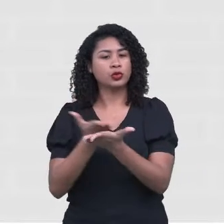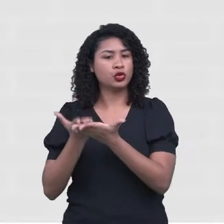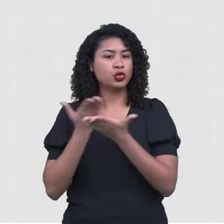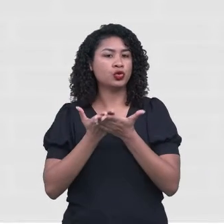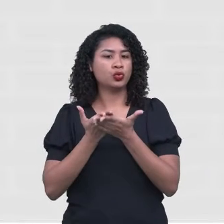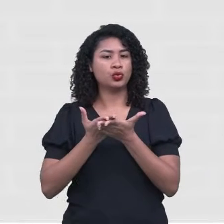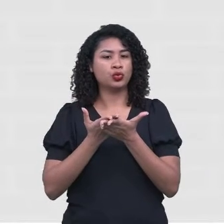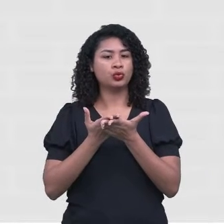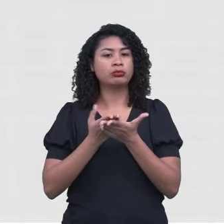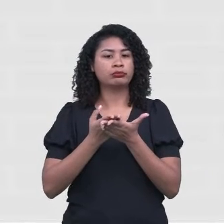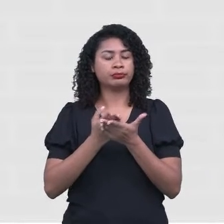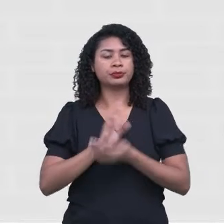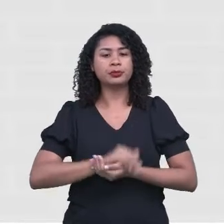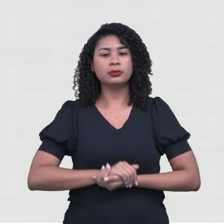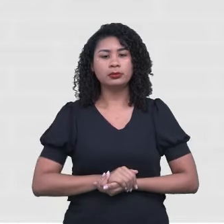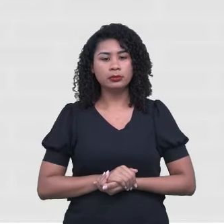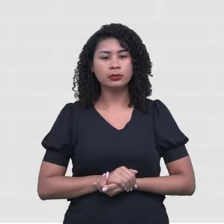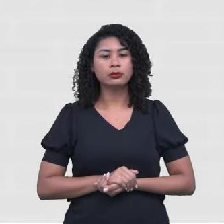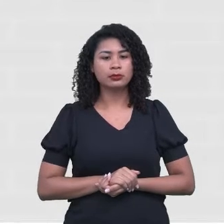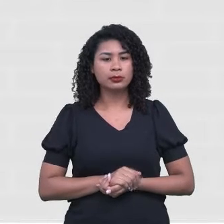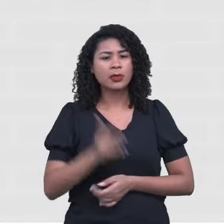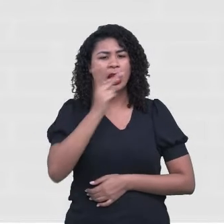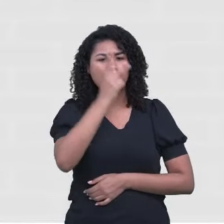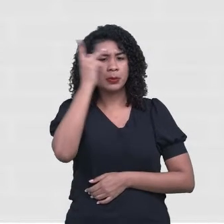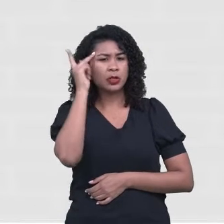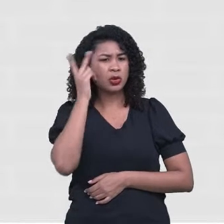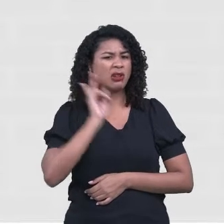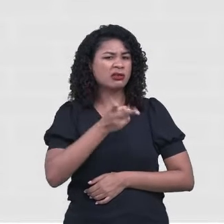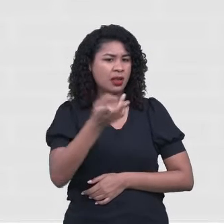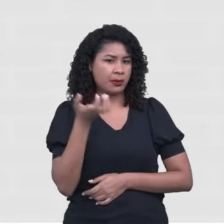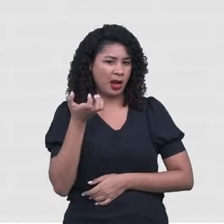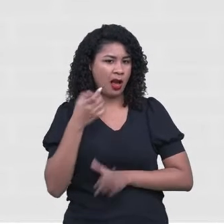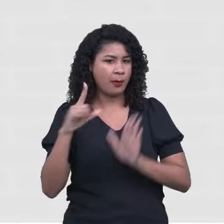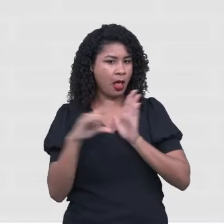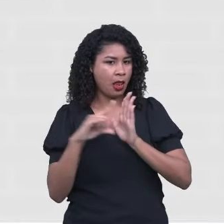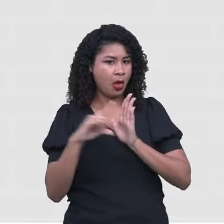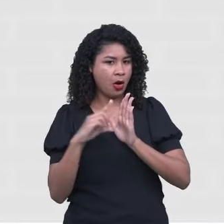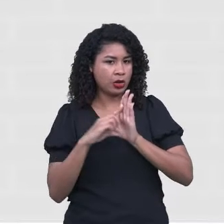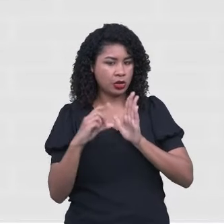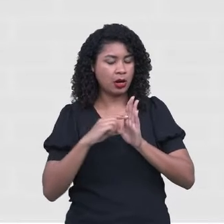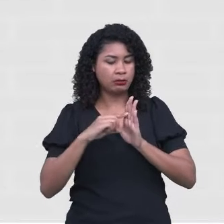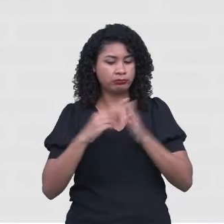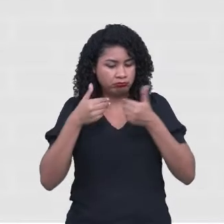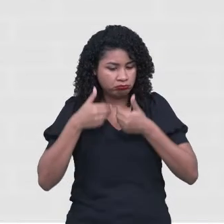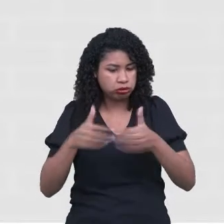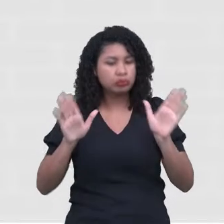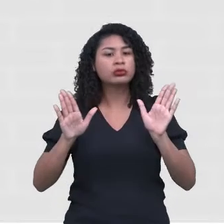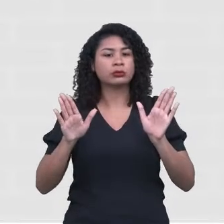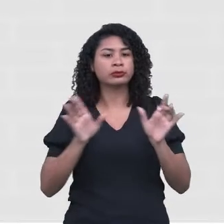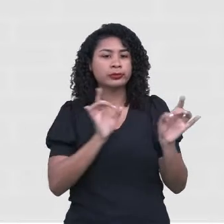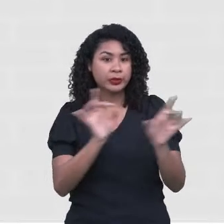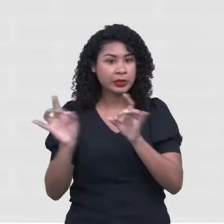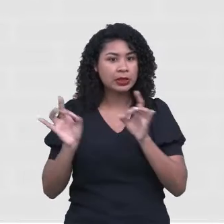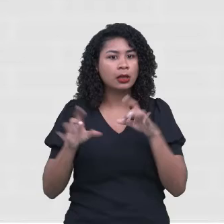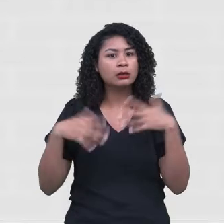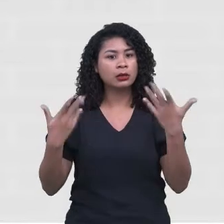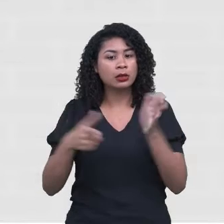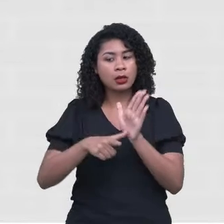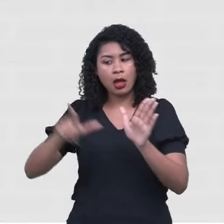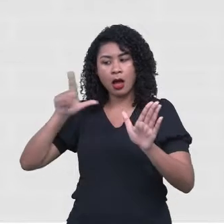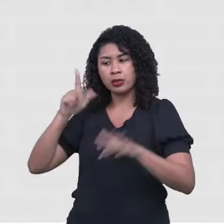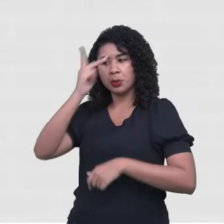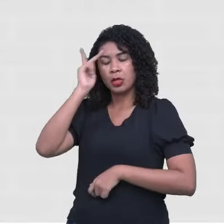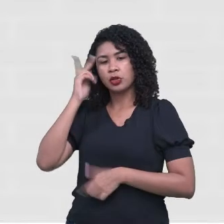geralmente, quando elas abrem uma loja, acontece o quê? Existem pessoas que vão estudar aquele